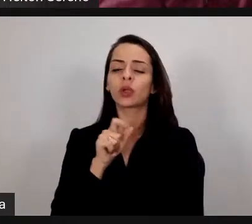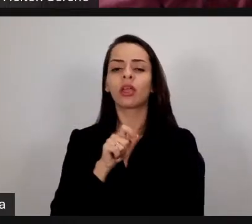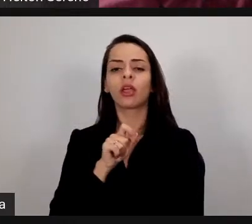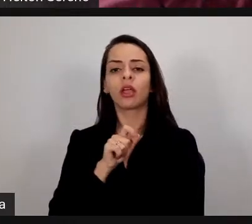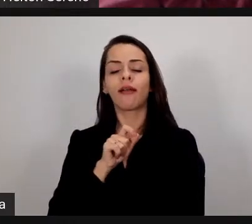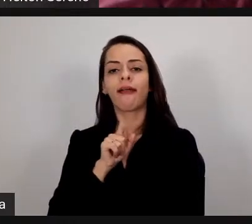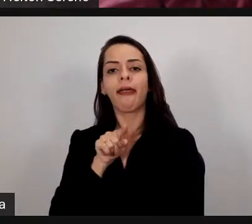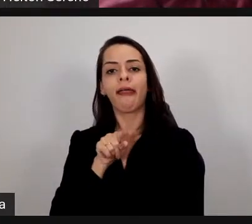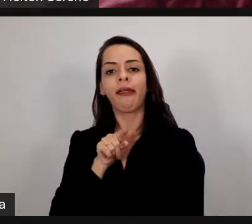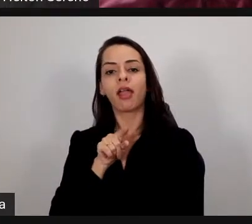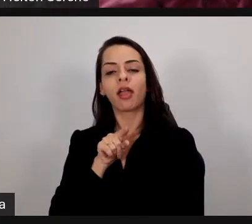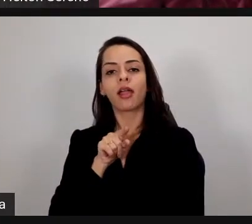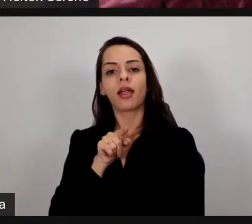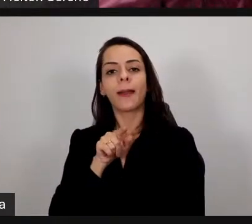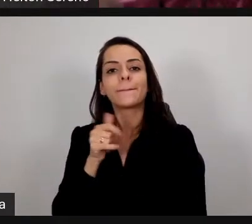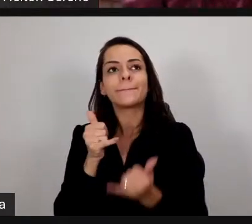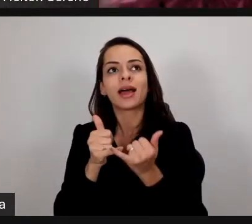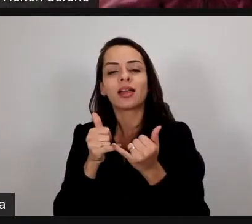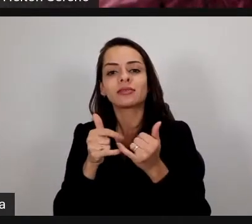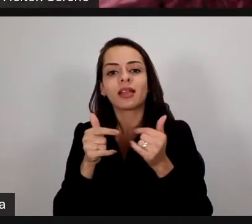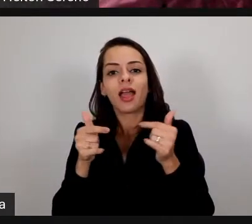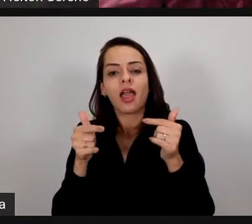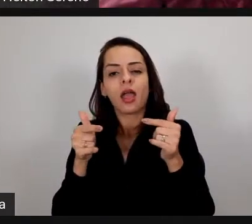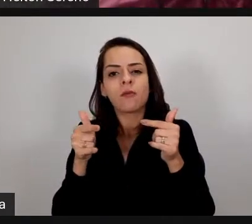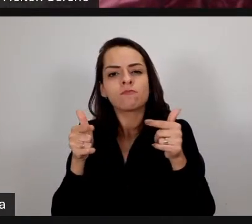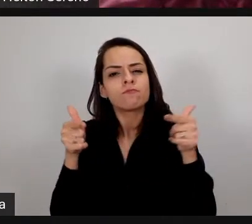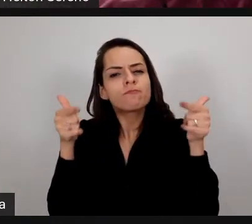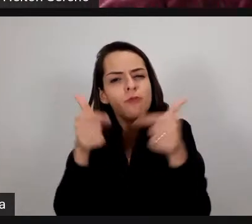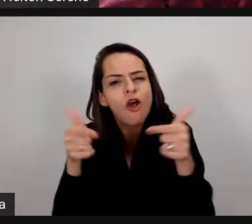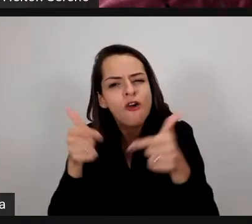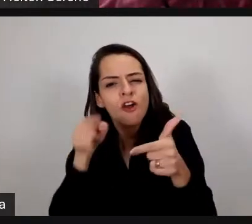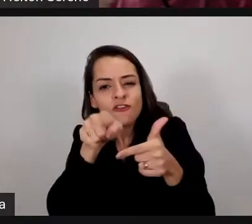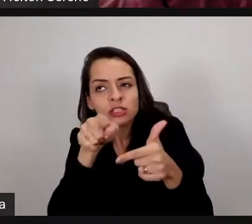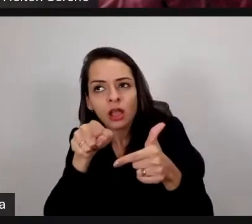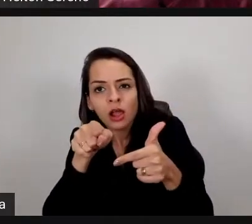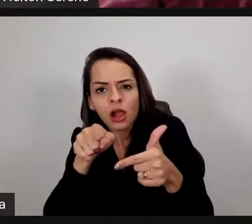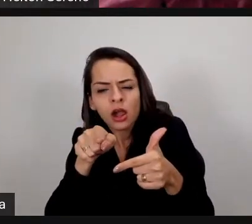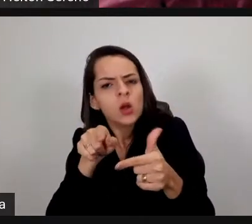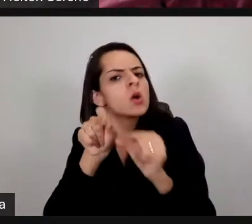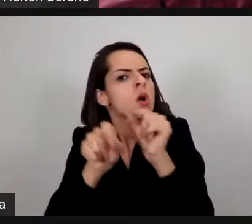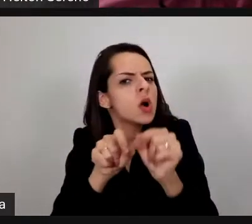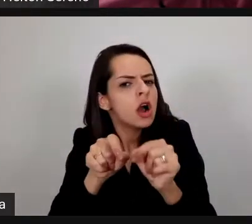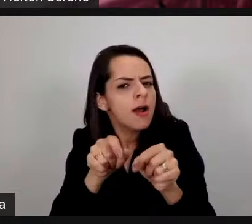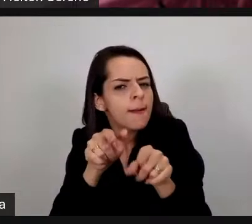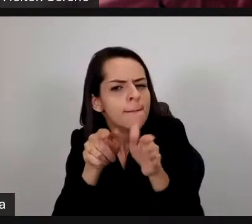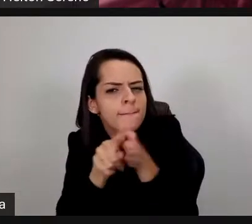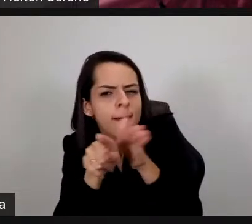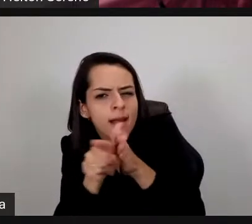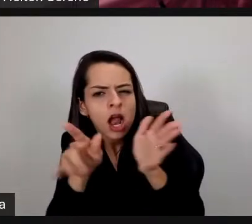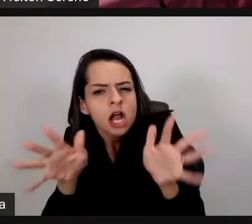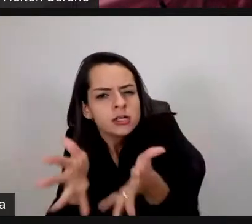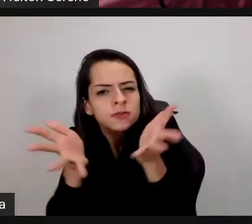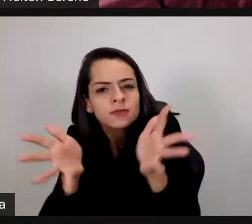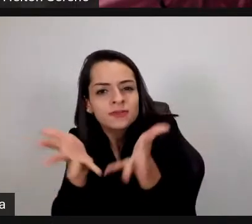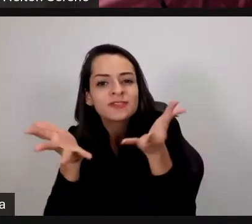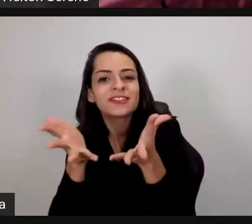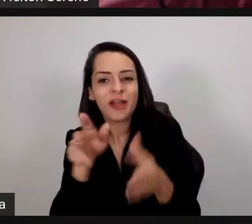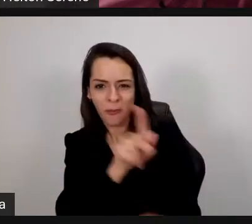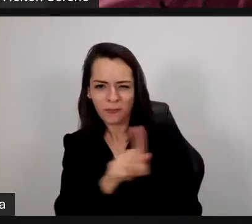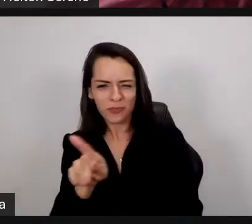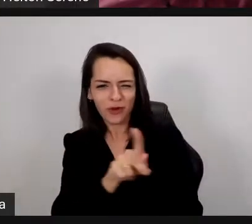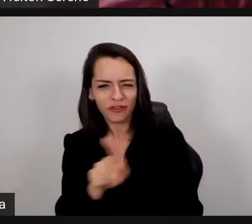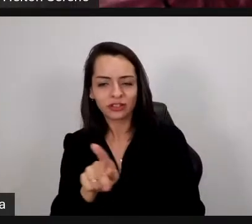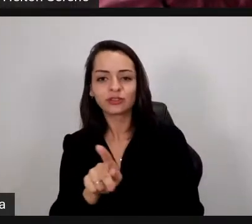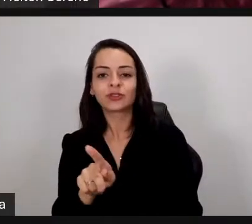pessoas que é o principal a gente provocar o professor poxa por que não fazer dessa forma a gente vai falar muito das nossas